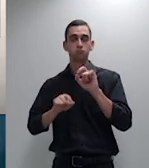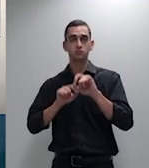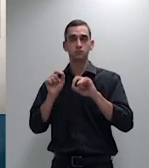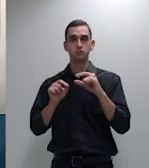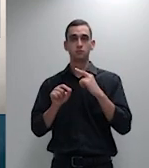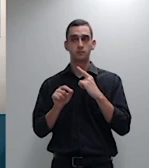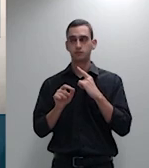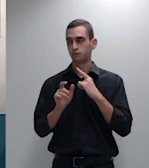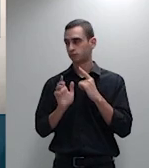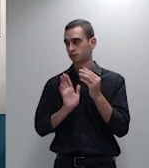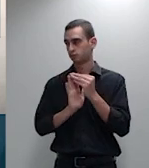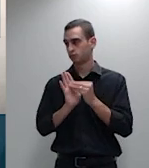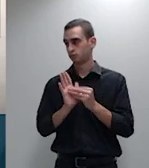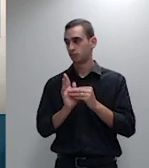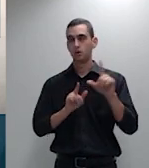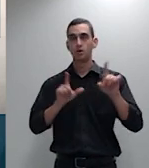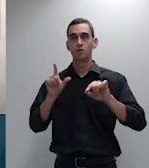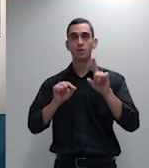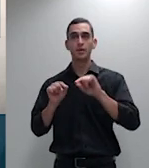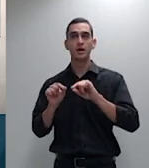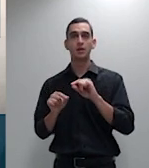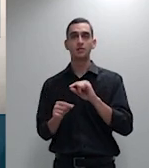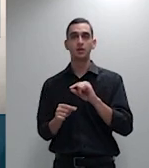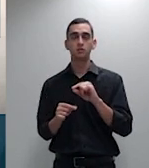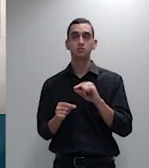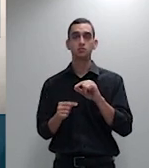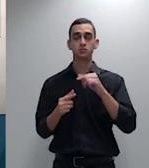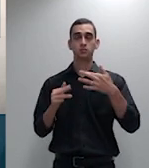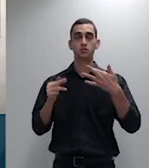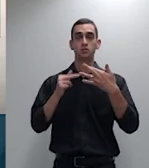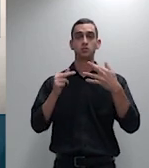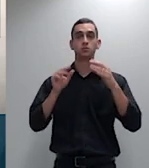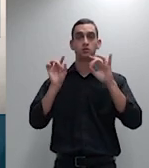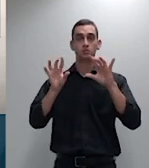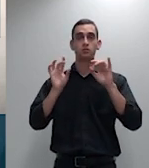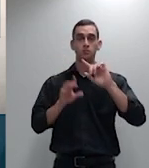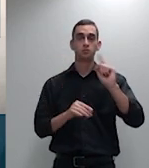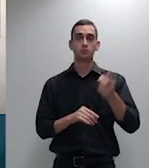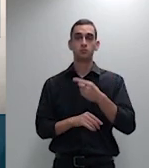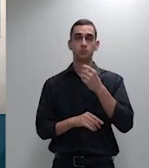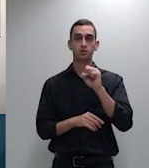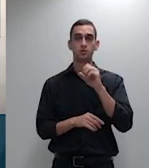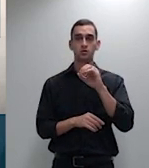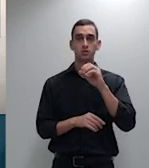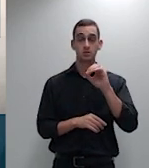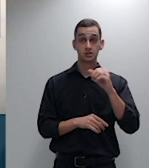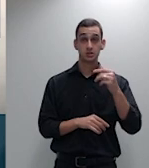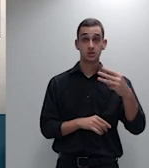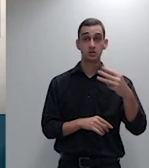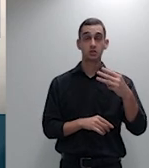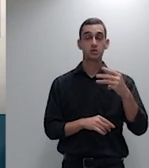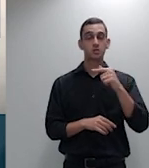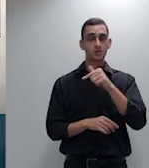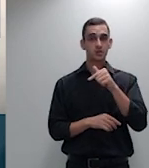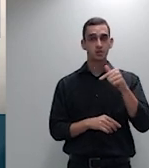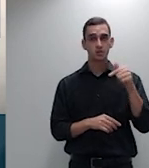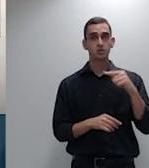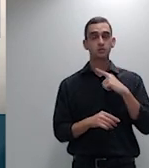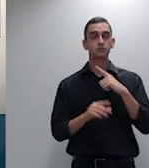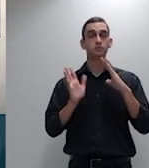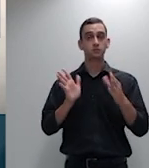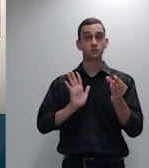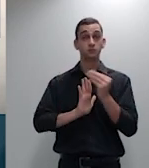RESP o milhão 873 377 sugeriu que a razoabilidade do reajuste